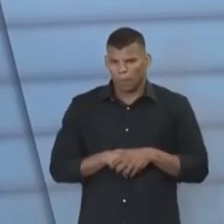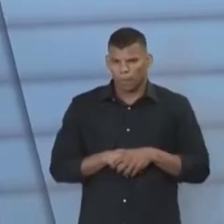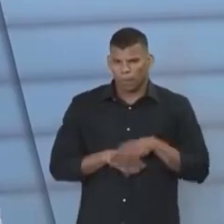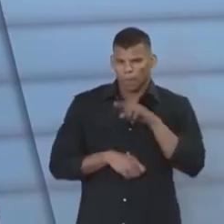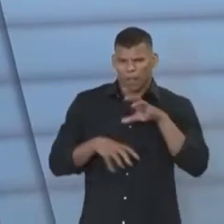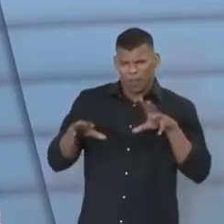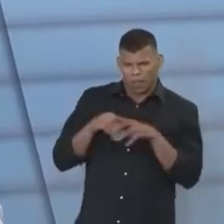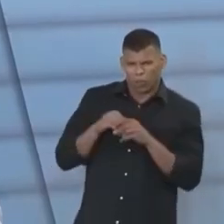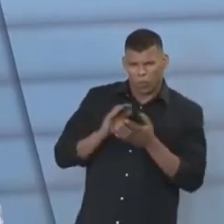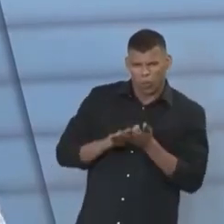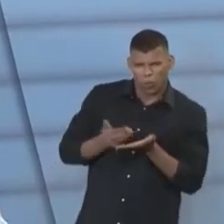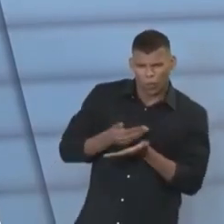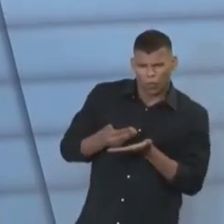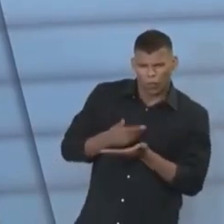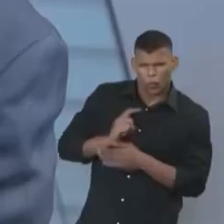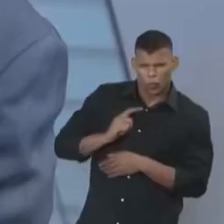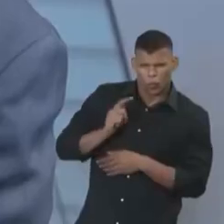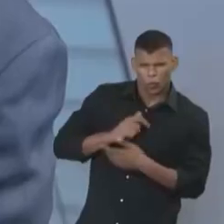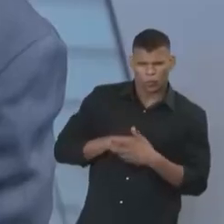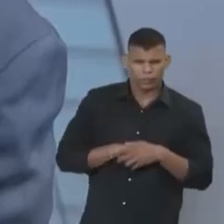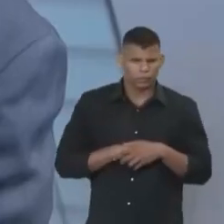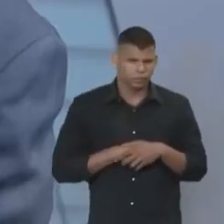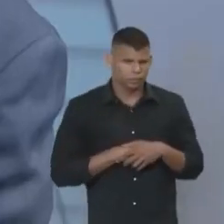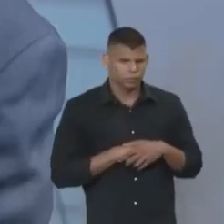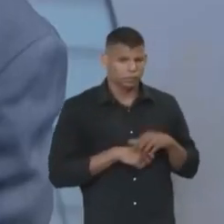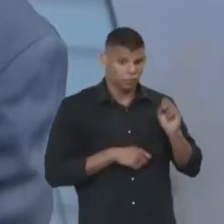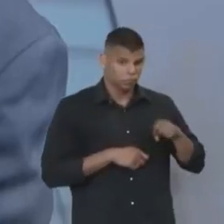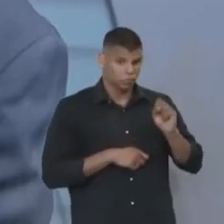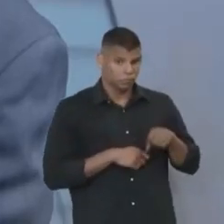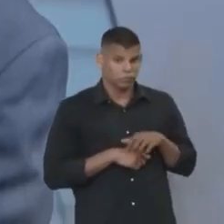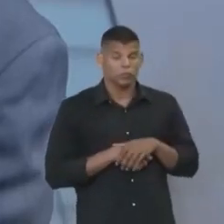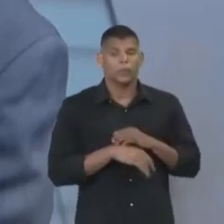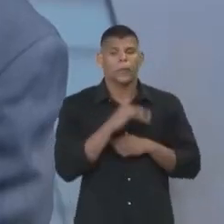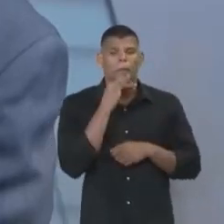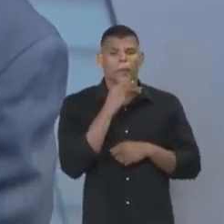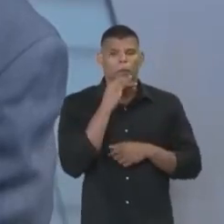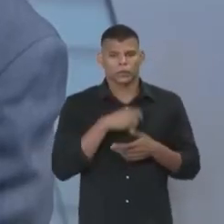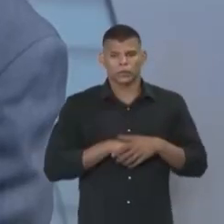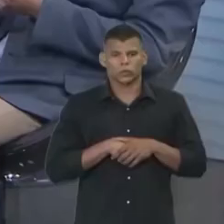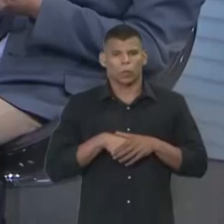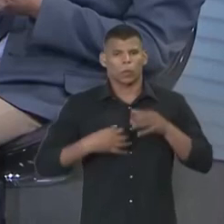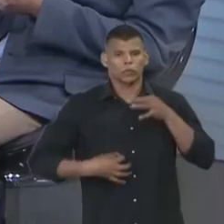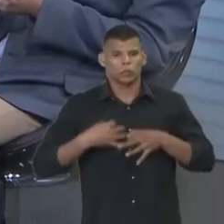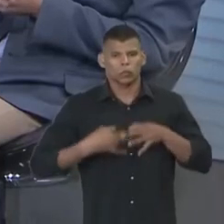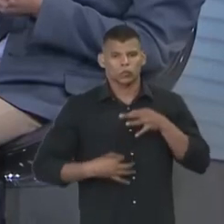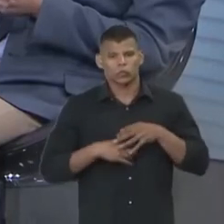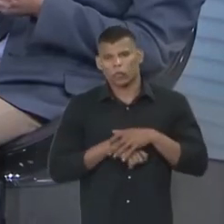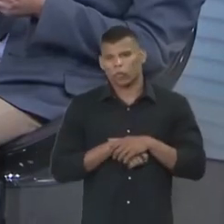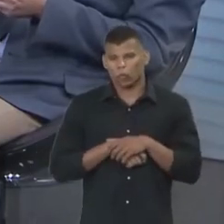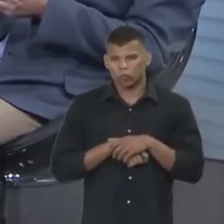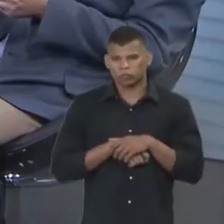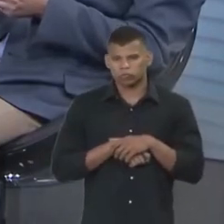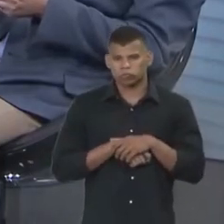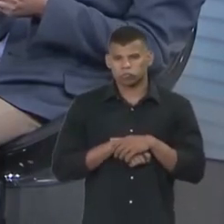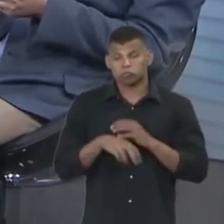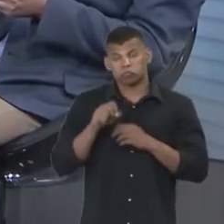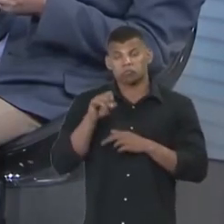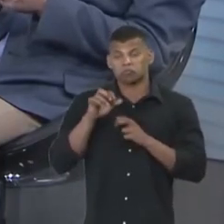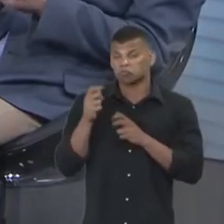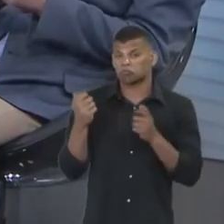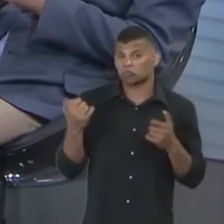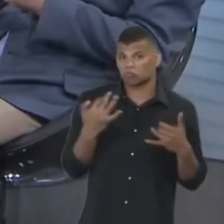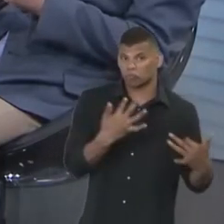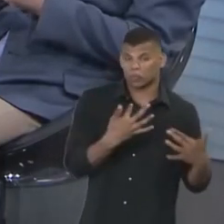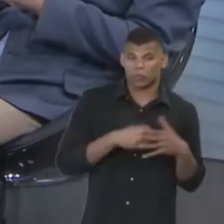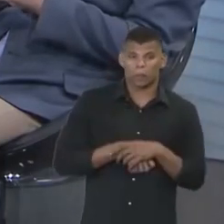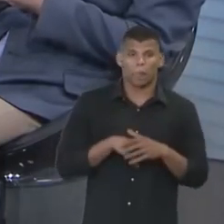livro? Eu menciono. Menciono. o aluno disser que é o judiciário, se ele disser que é o executivo, se ele disser que é o legislativo, desde que ele fundamente, vir